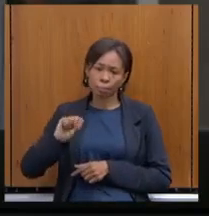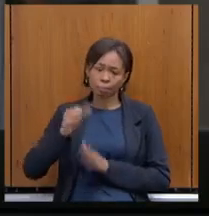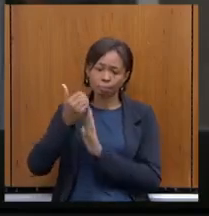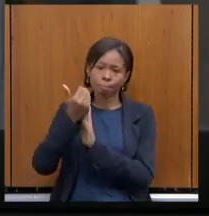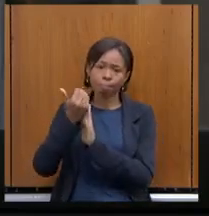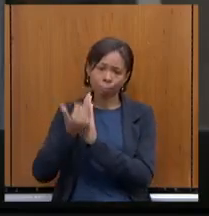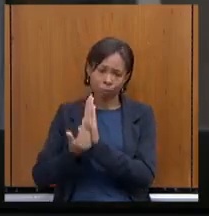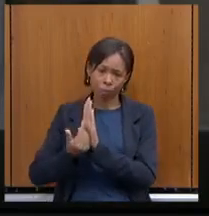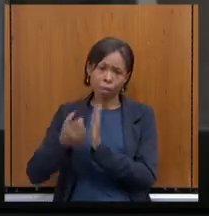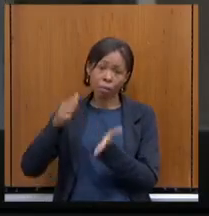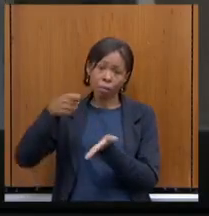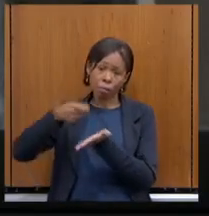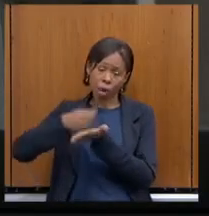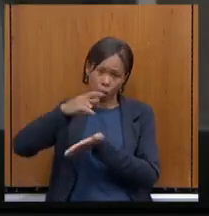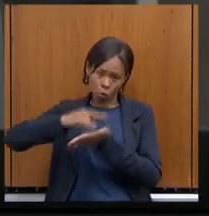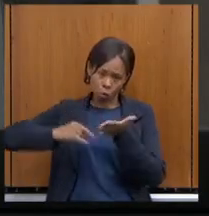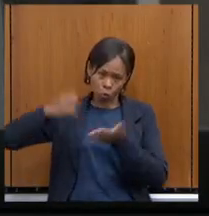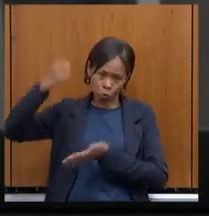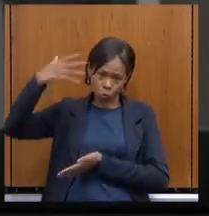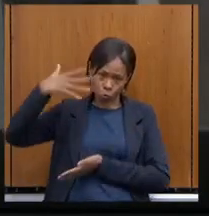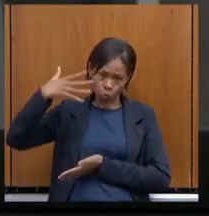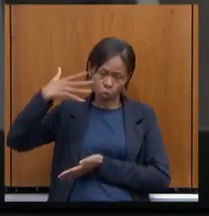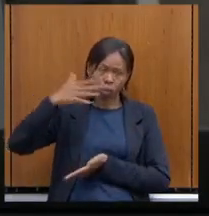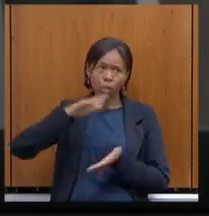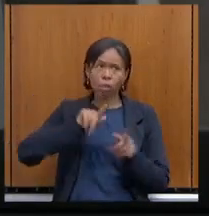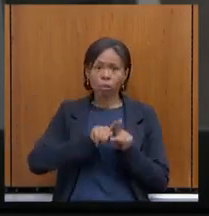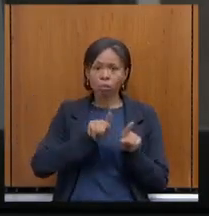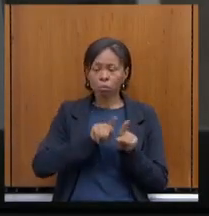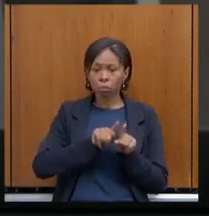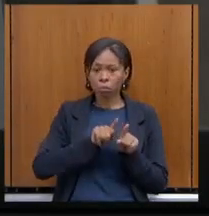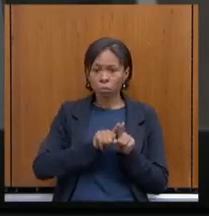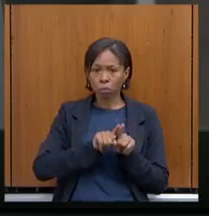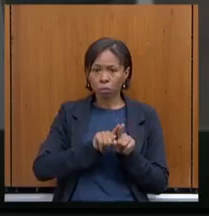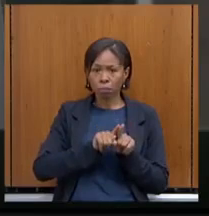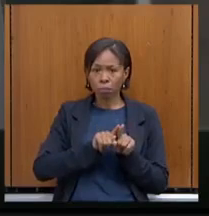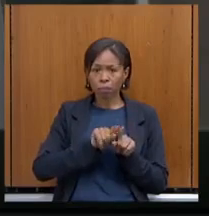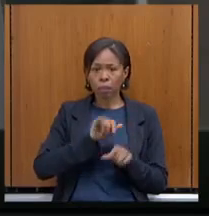isenção de ICMS na cesta